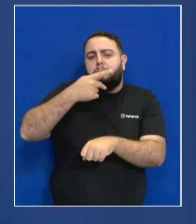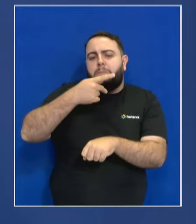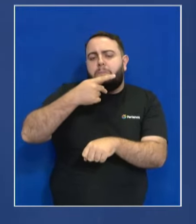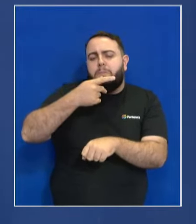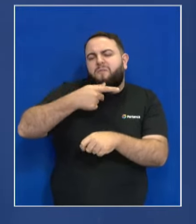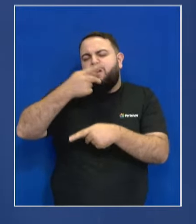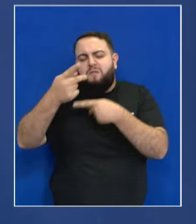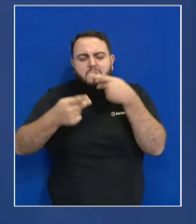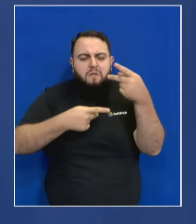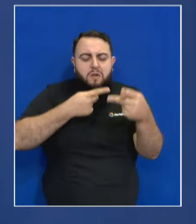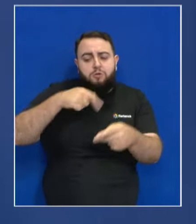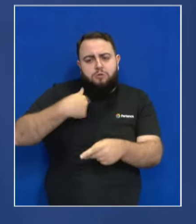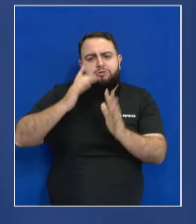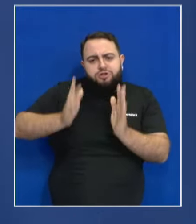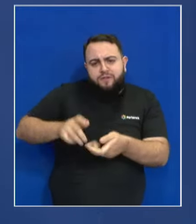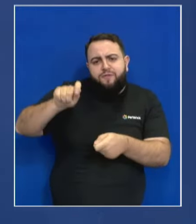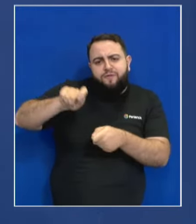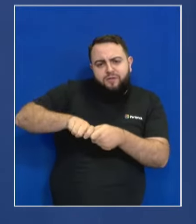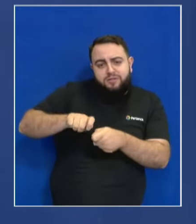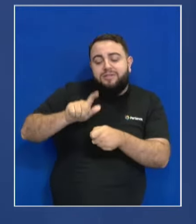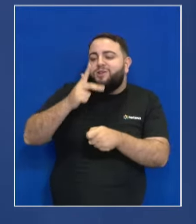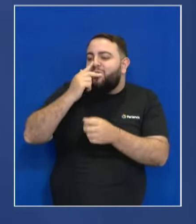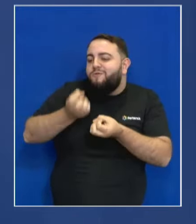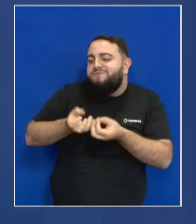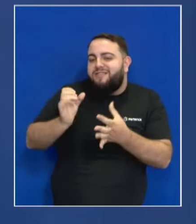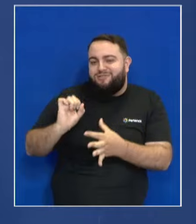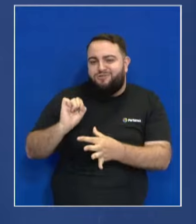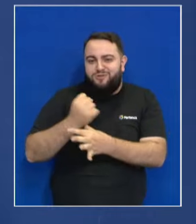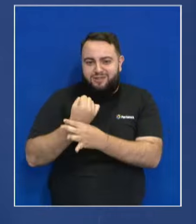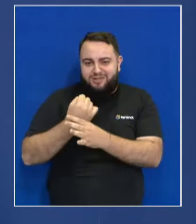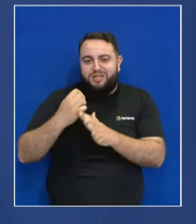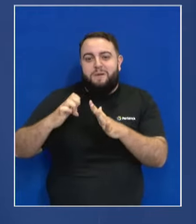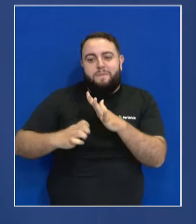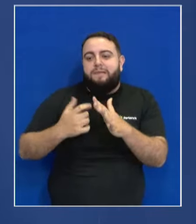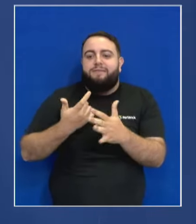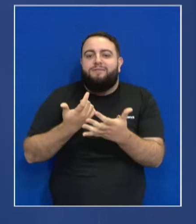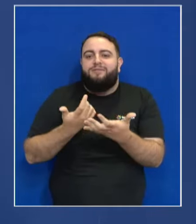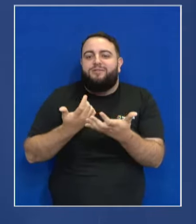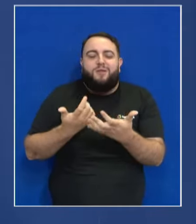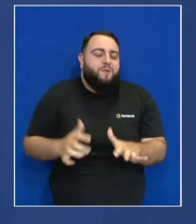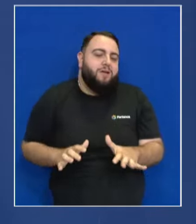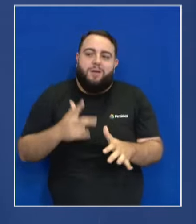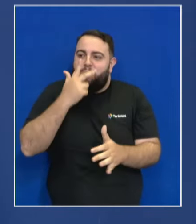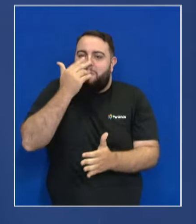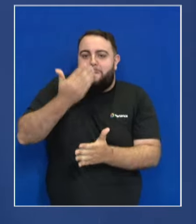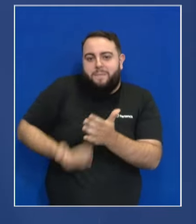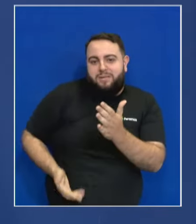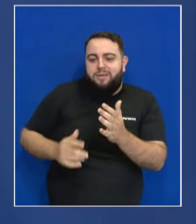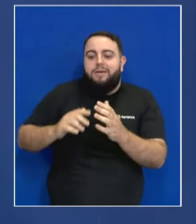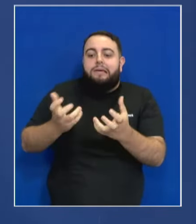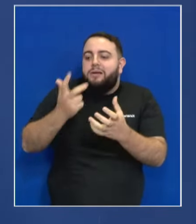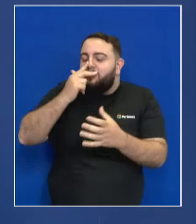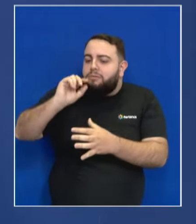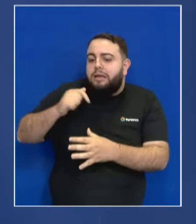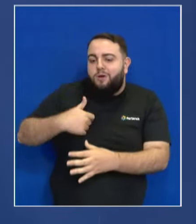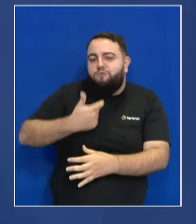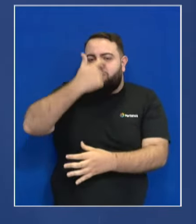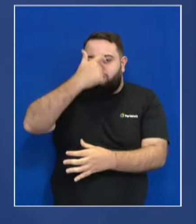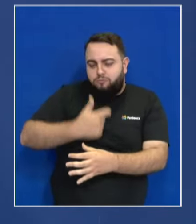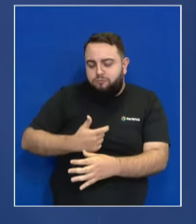segurança às pessoas, às empresas, não queremos perder nenhuma empresa de Porto Alegre e quer assegurar a cada cidadão que eu sou um prefeito, que eu